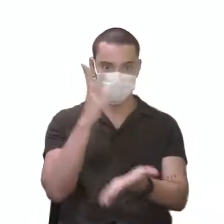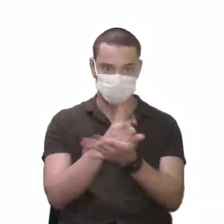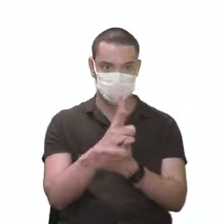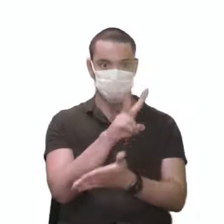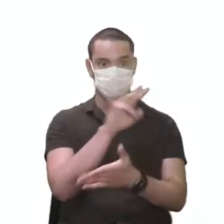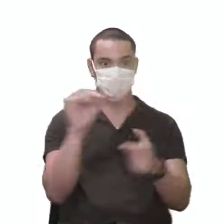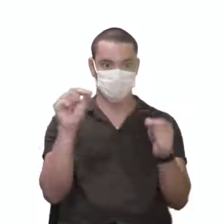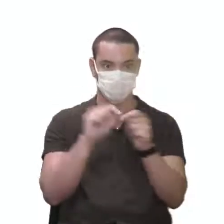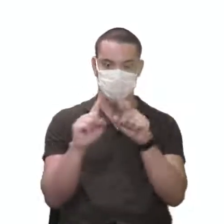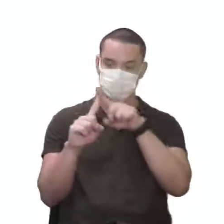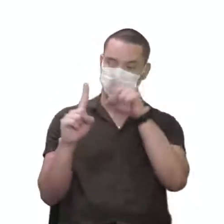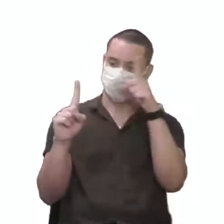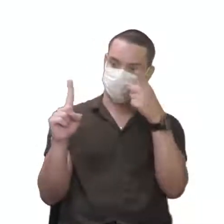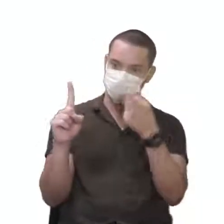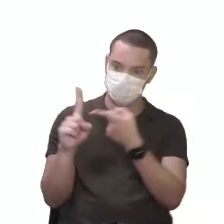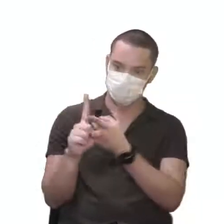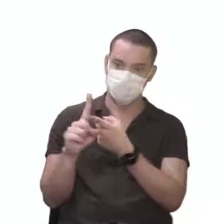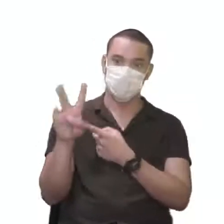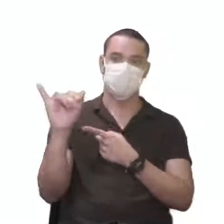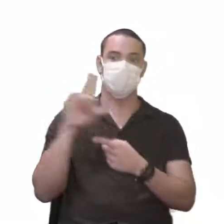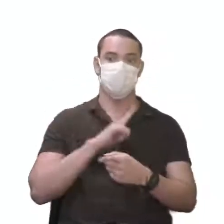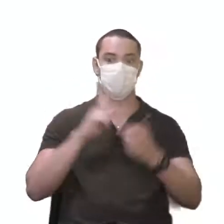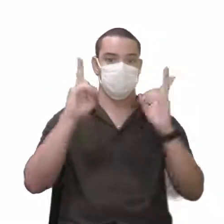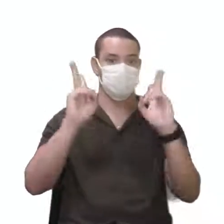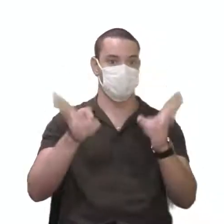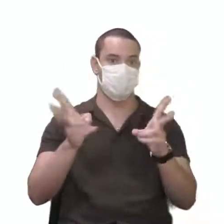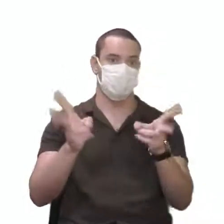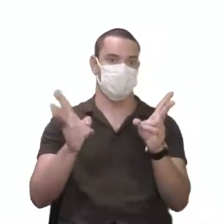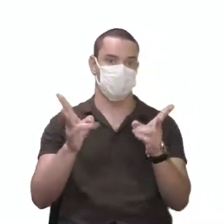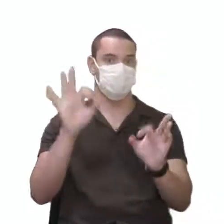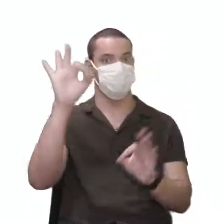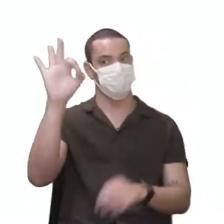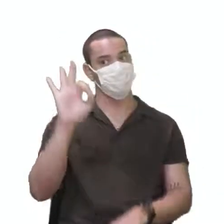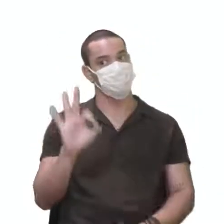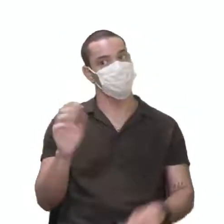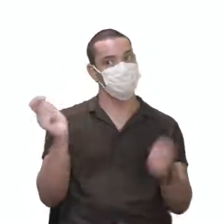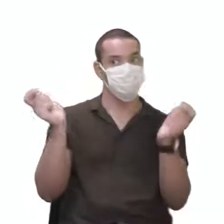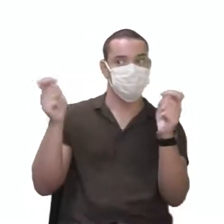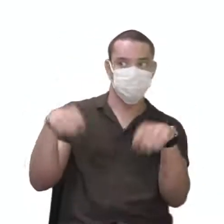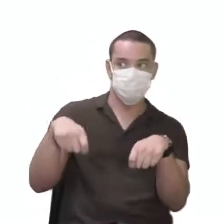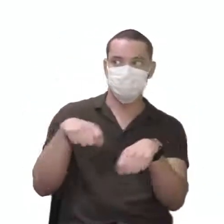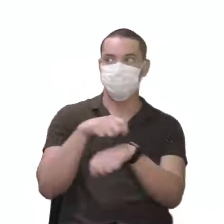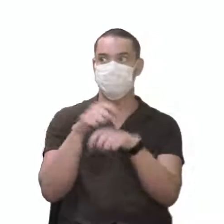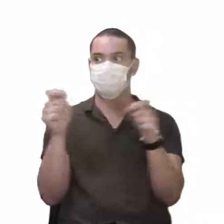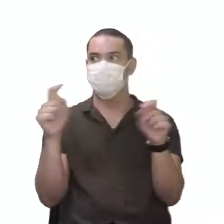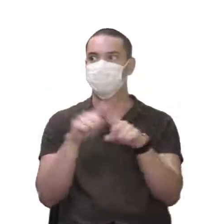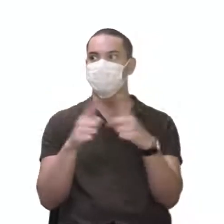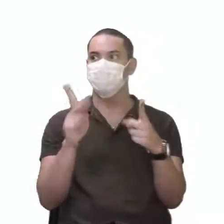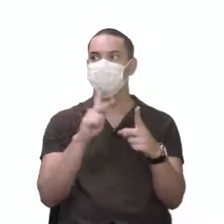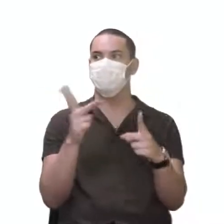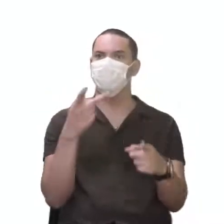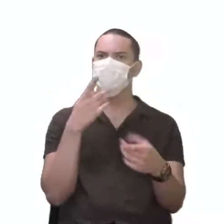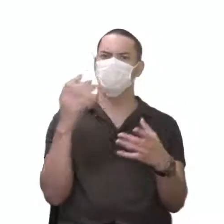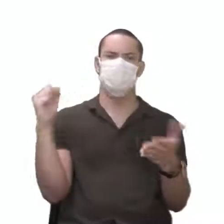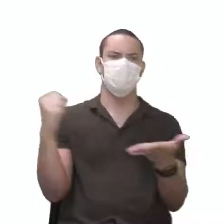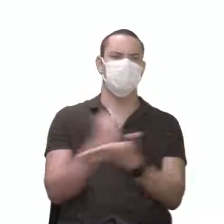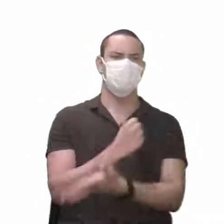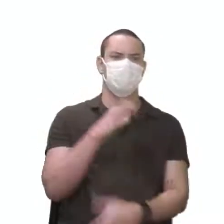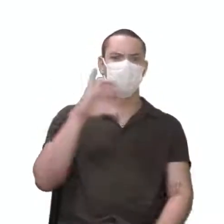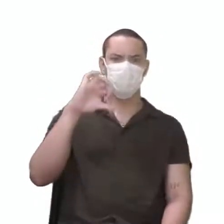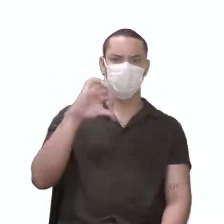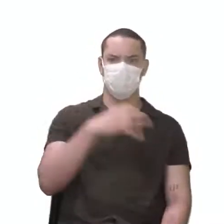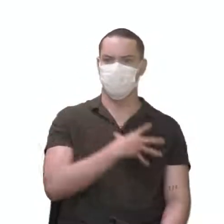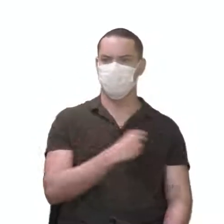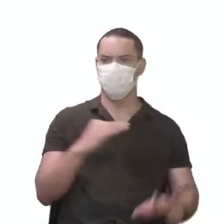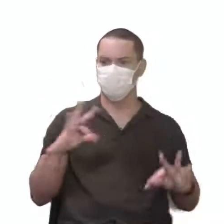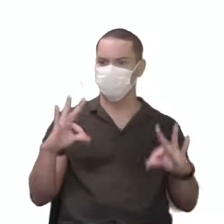a gestação, então, eles vão ter essa mesma probabilidade. Tá bom? Aí, a pessoa diz assim, mas, poxa, a pessoa teve nove filhos